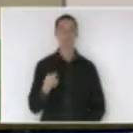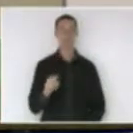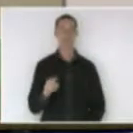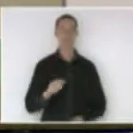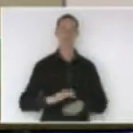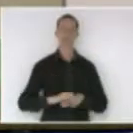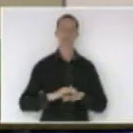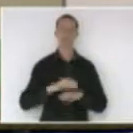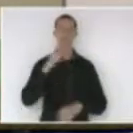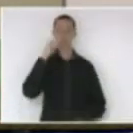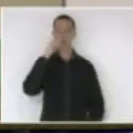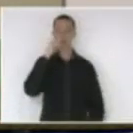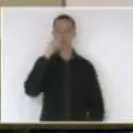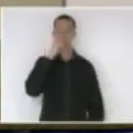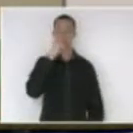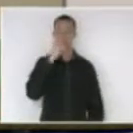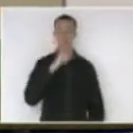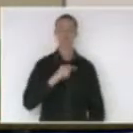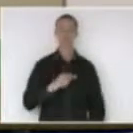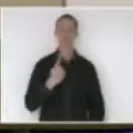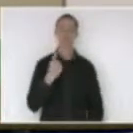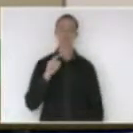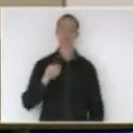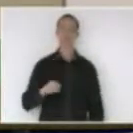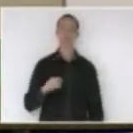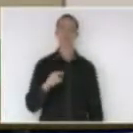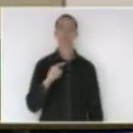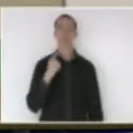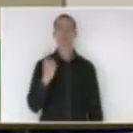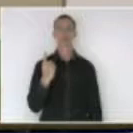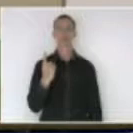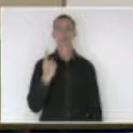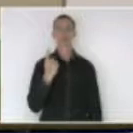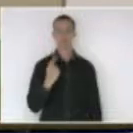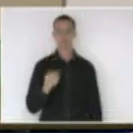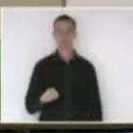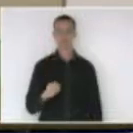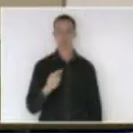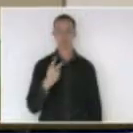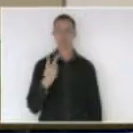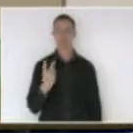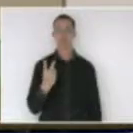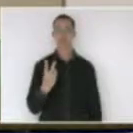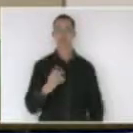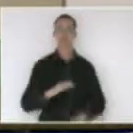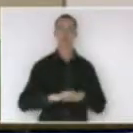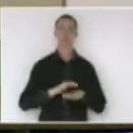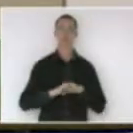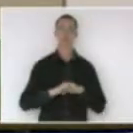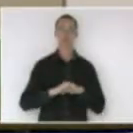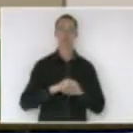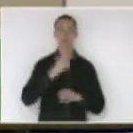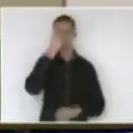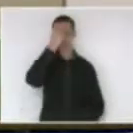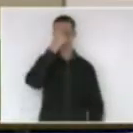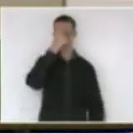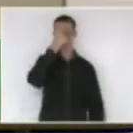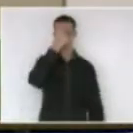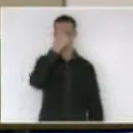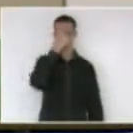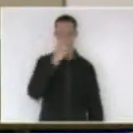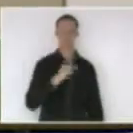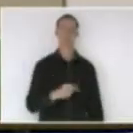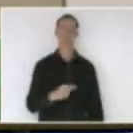Narciso Parizotto requerimento mil e um e mil e dois do deputado Maurício Cordilarque